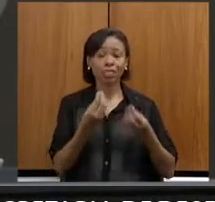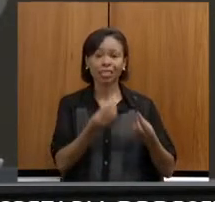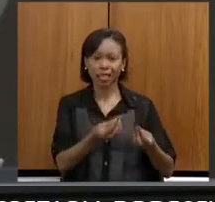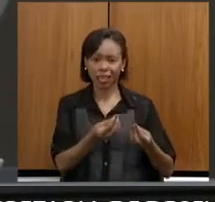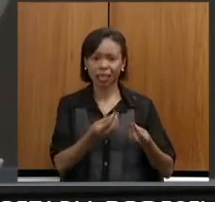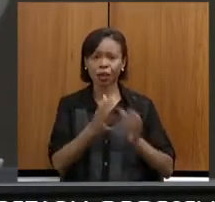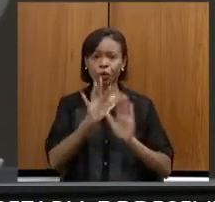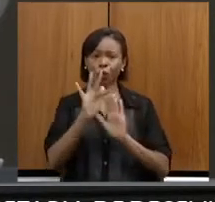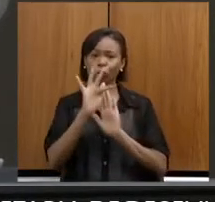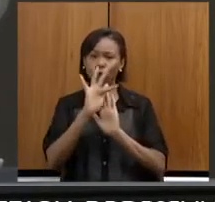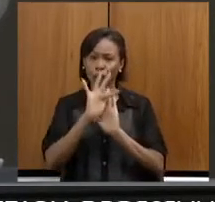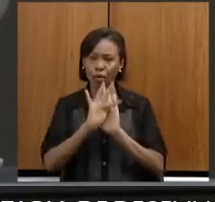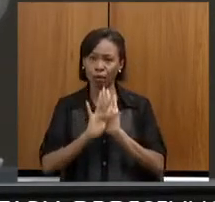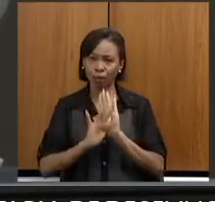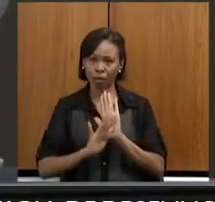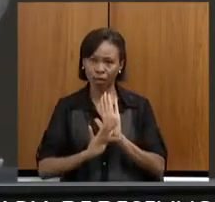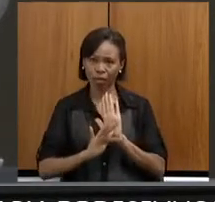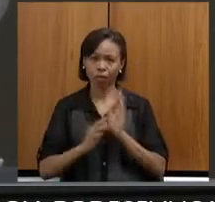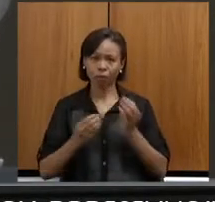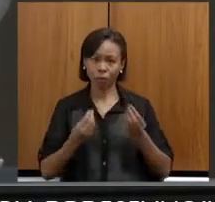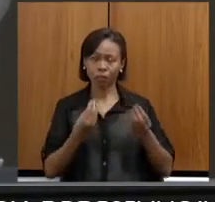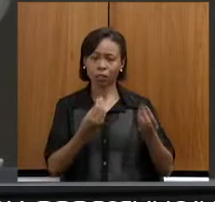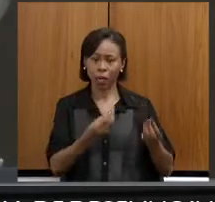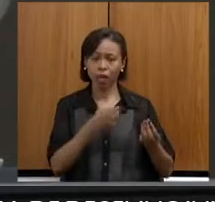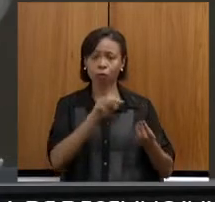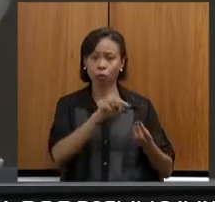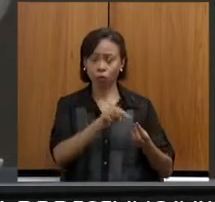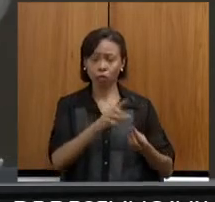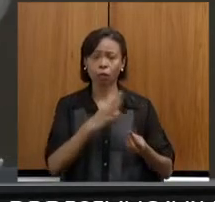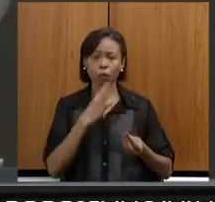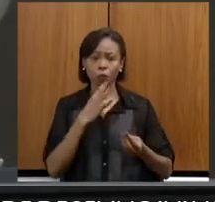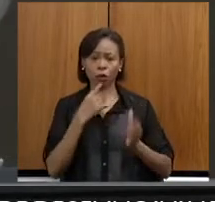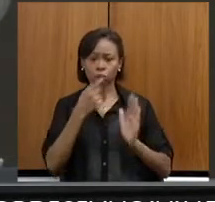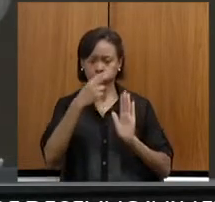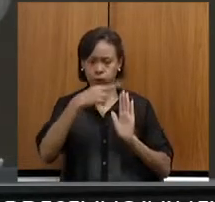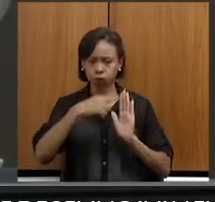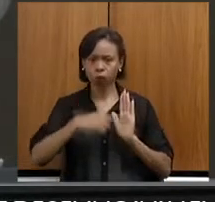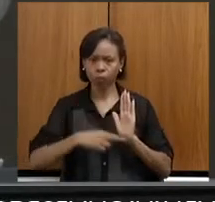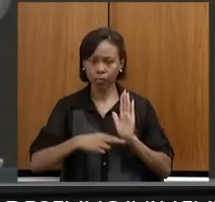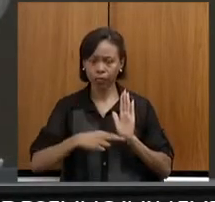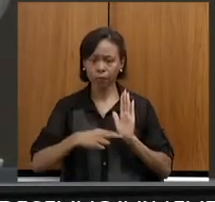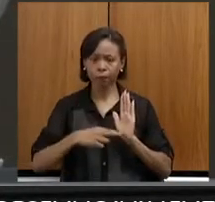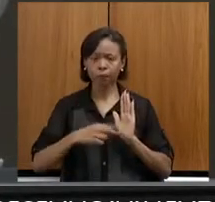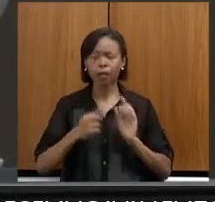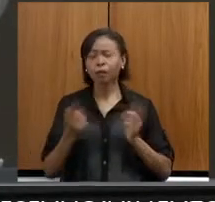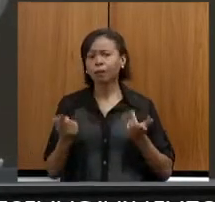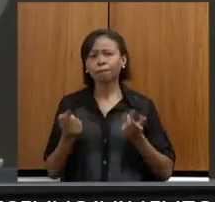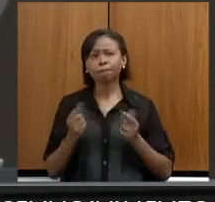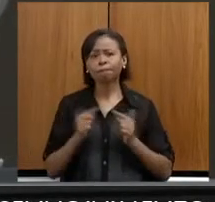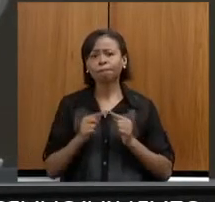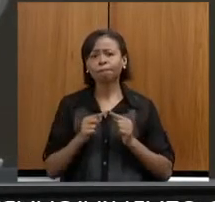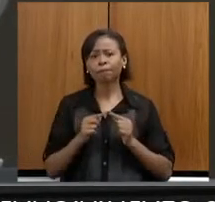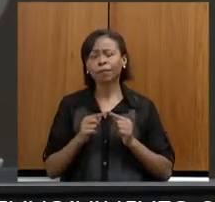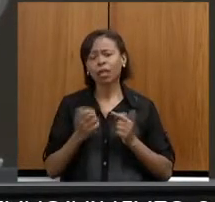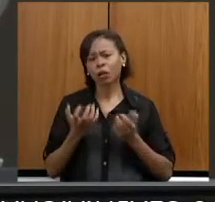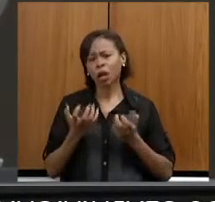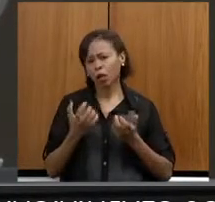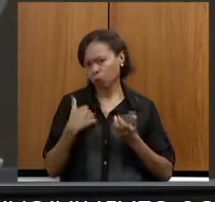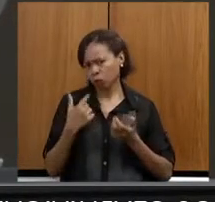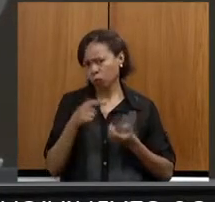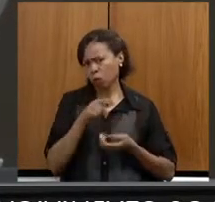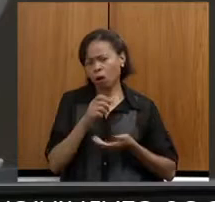vossa senhoria, para que possa ter o conhecimento, e é no sentido assim de contribuir. As